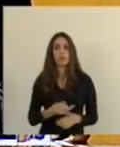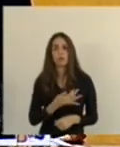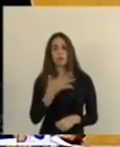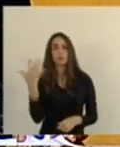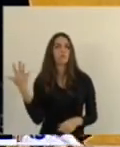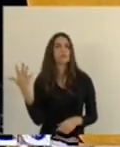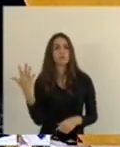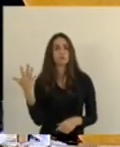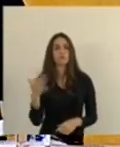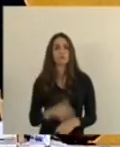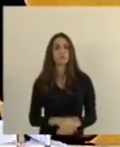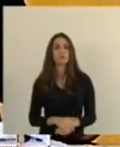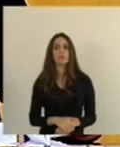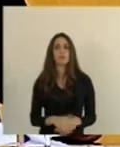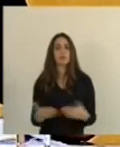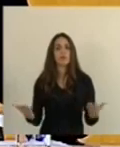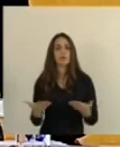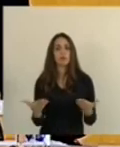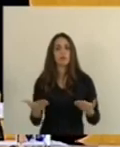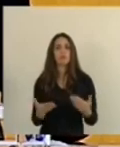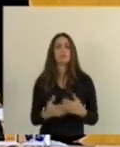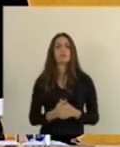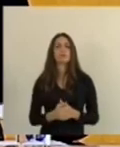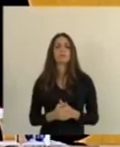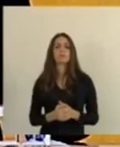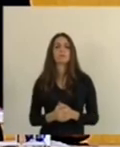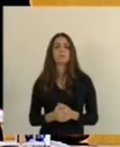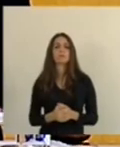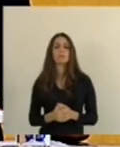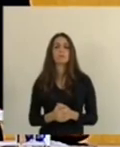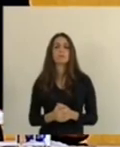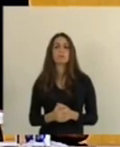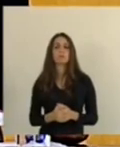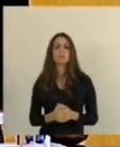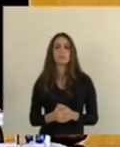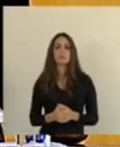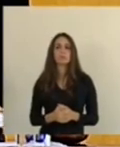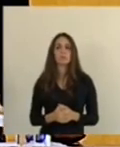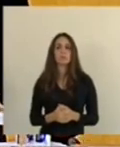qualificado. Então, nesse momento, não é nominal, não.